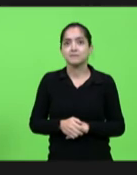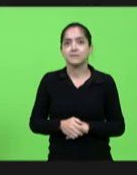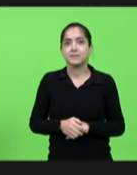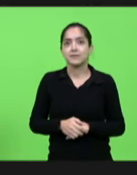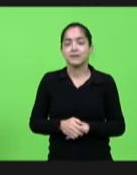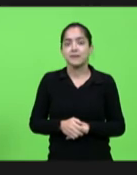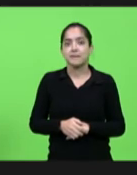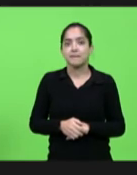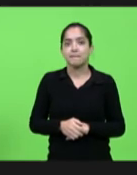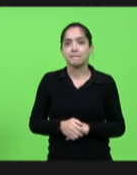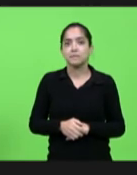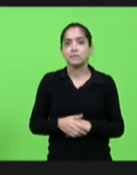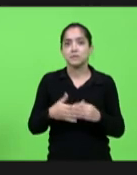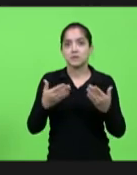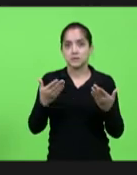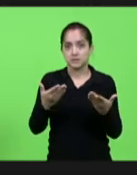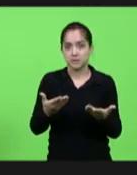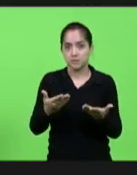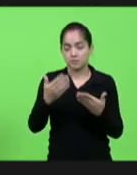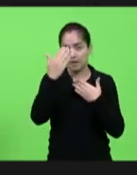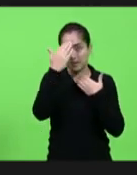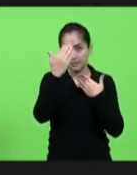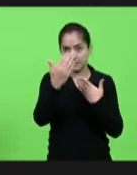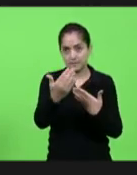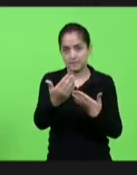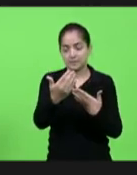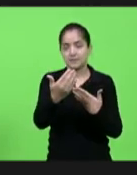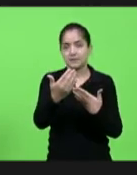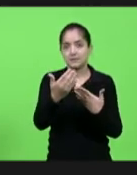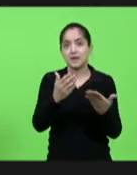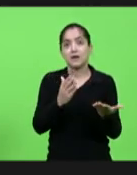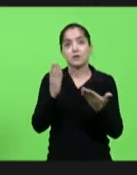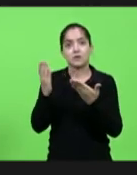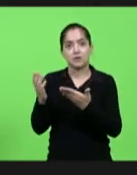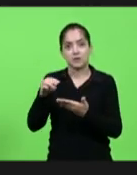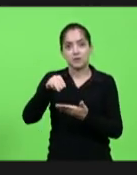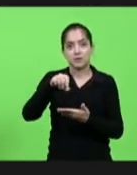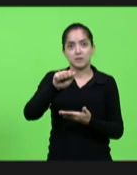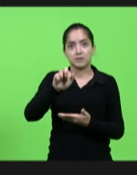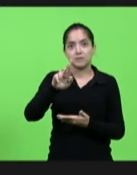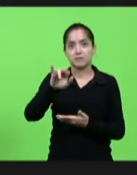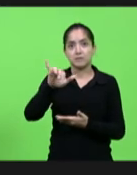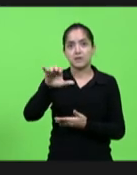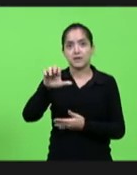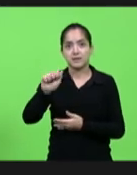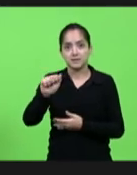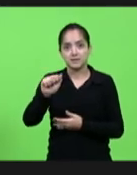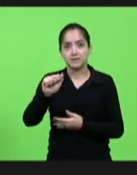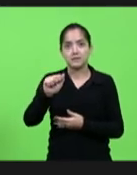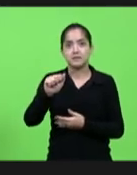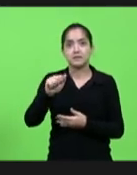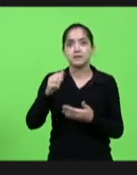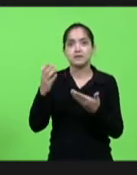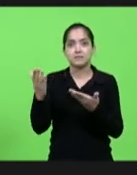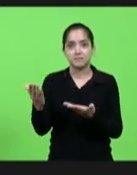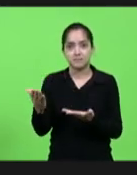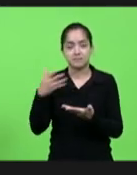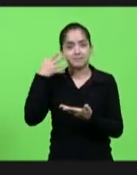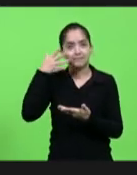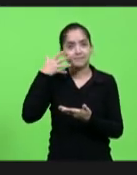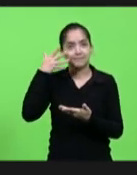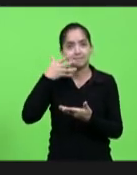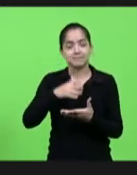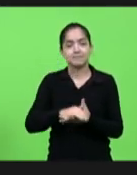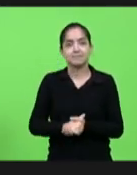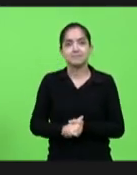então eu agradeço Solange passa a palavra para Maria Cláudia Goulart do Coe Gemas fazer sua manifestação